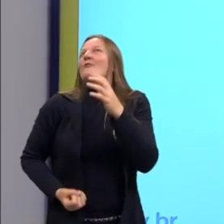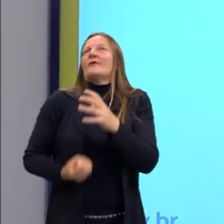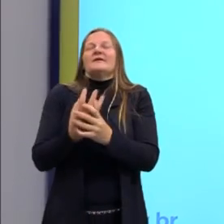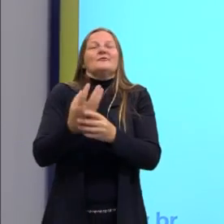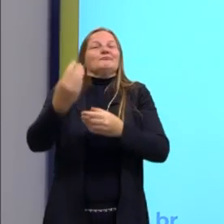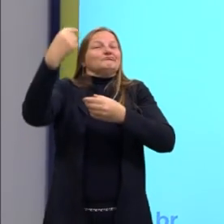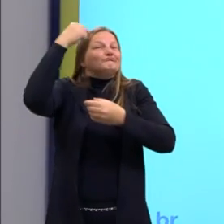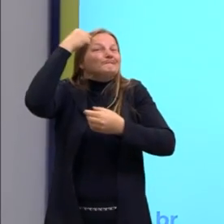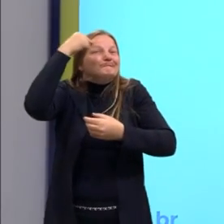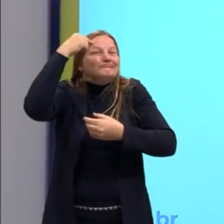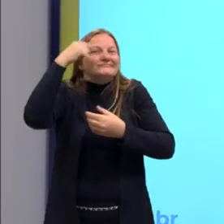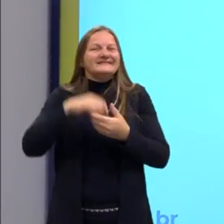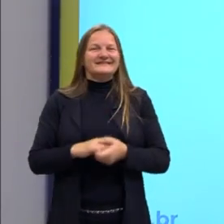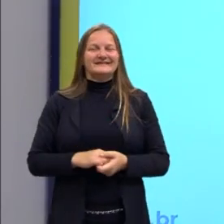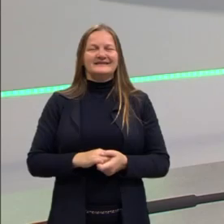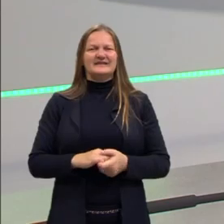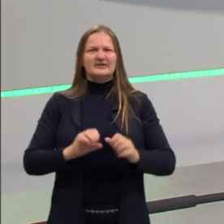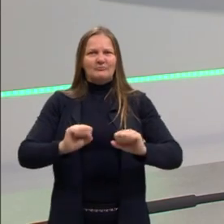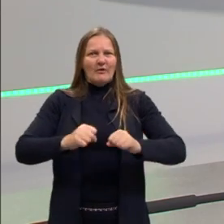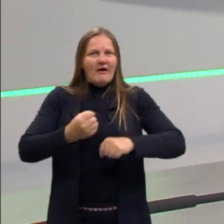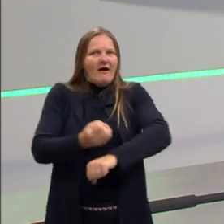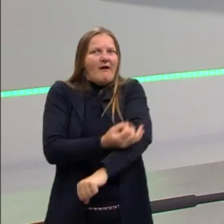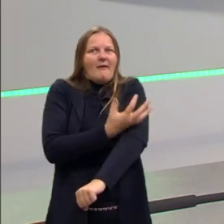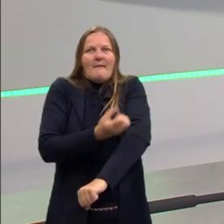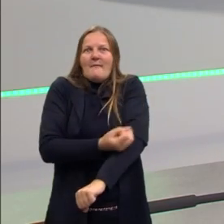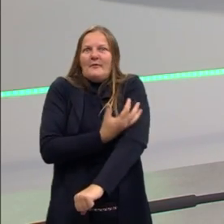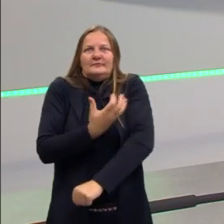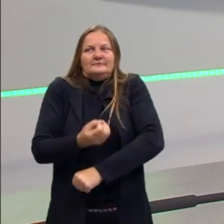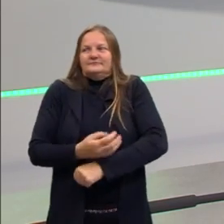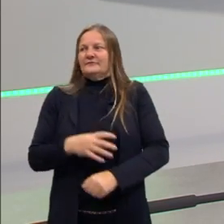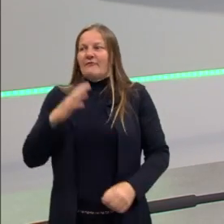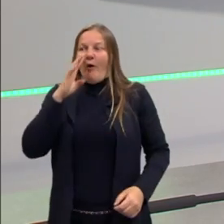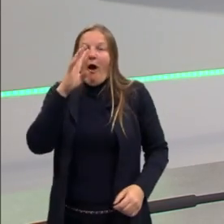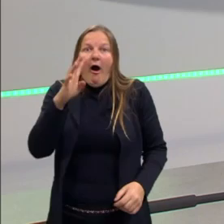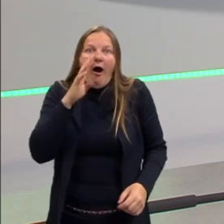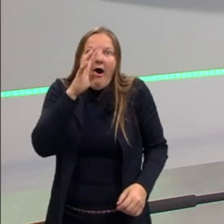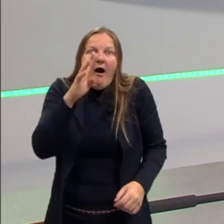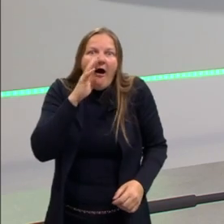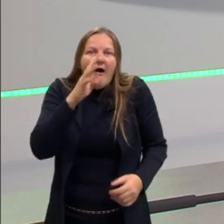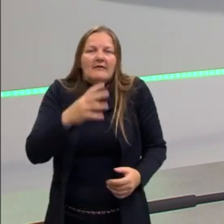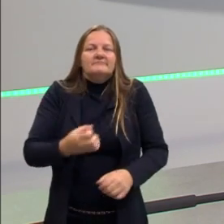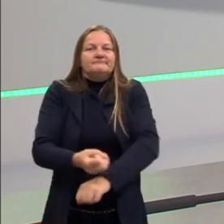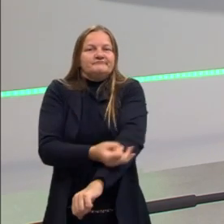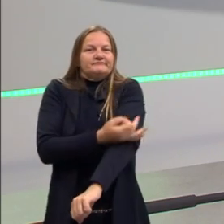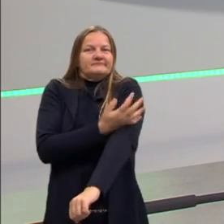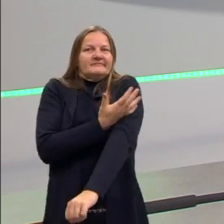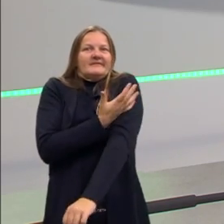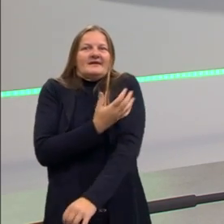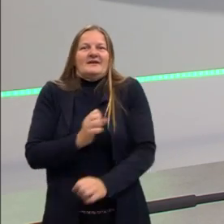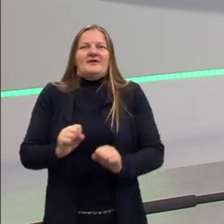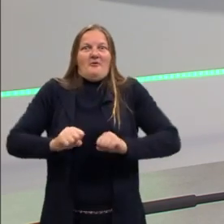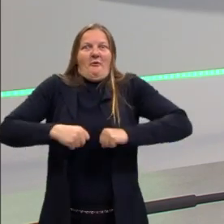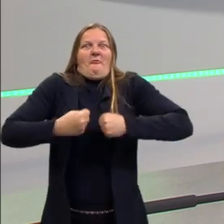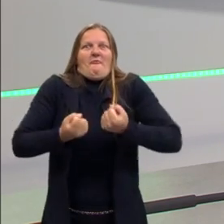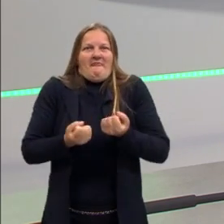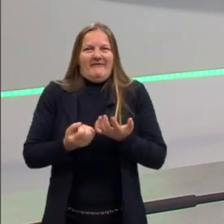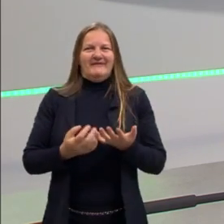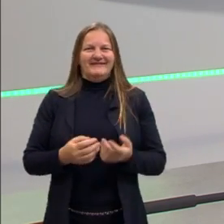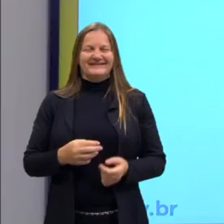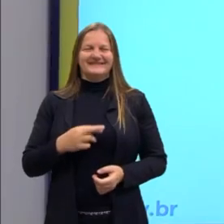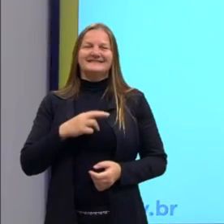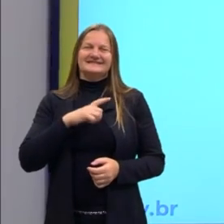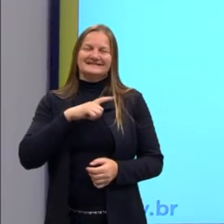cabeça. e o exagero de emoções. Tem gente que é exagerada em emoções, por isso que nós chamamos as pessoas